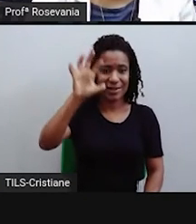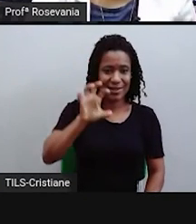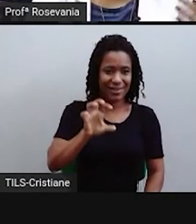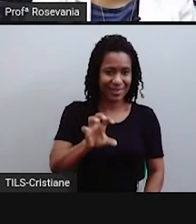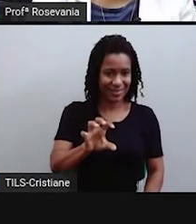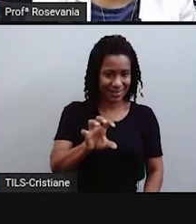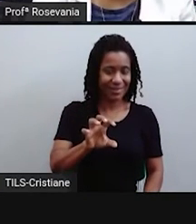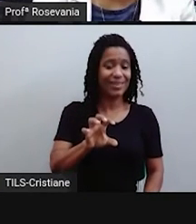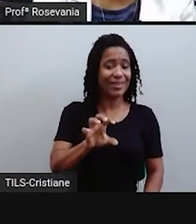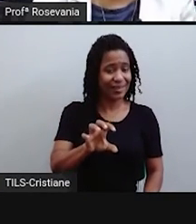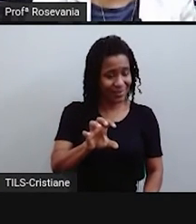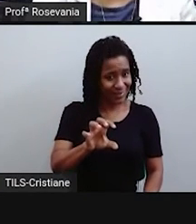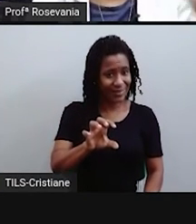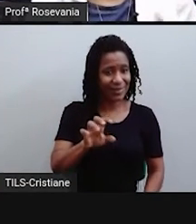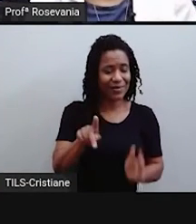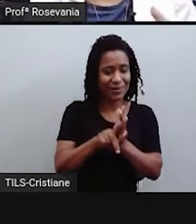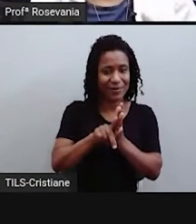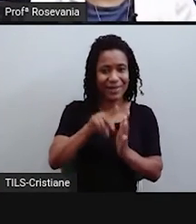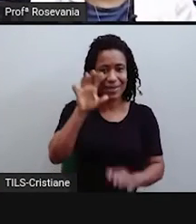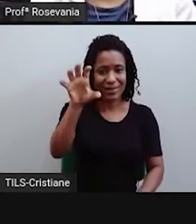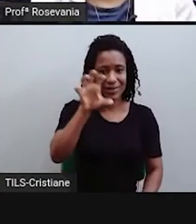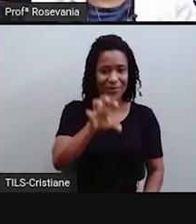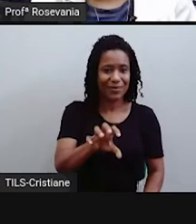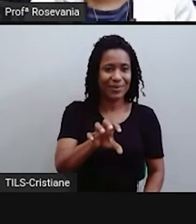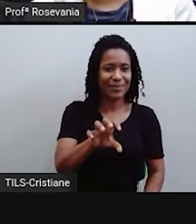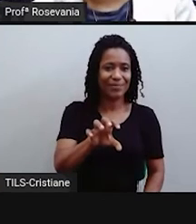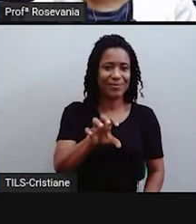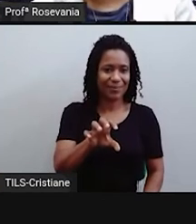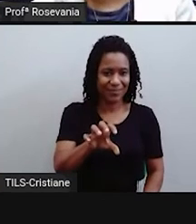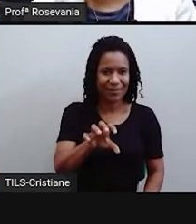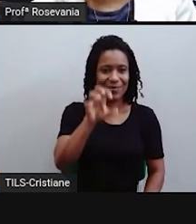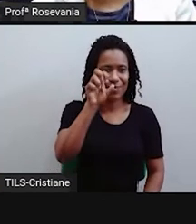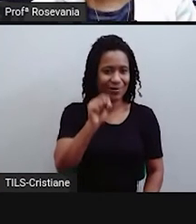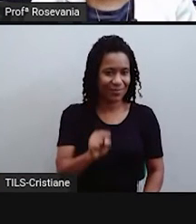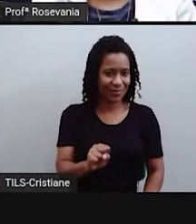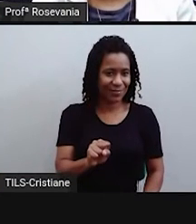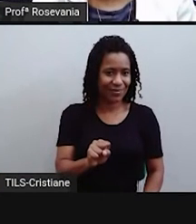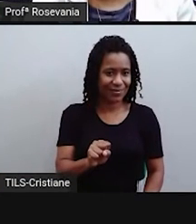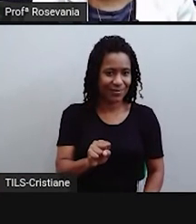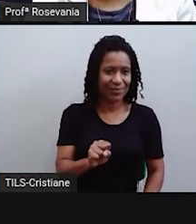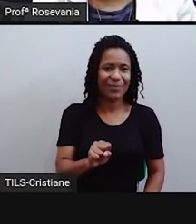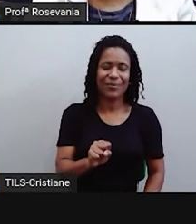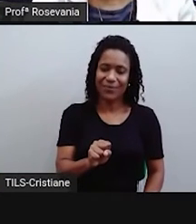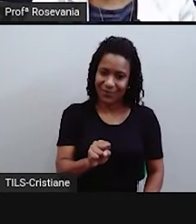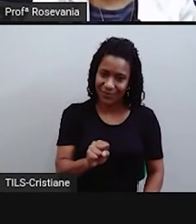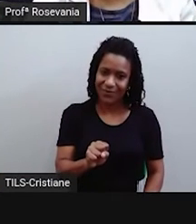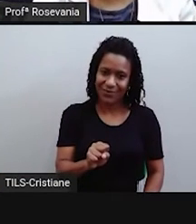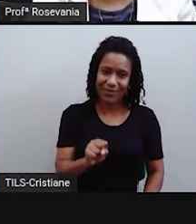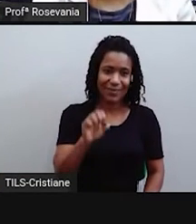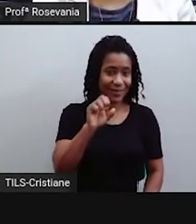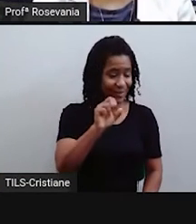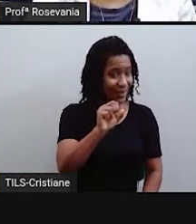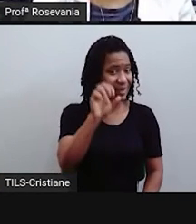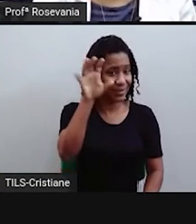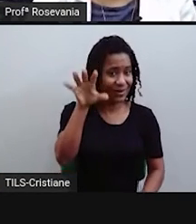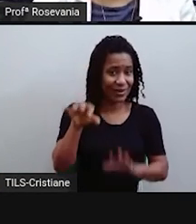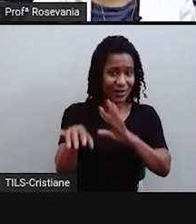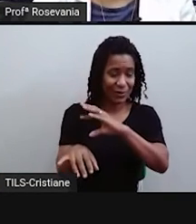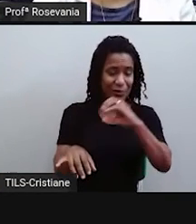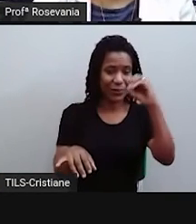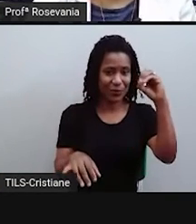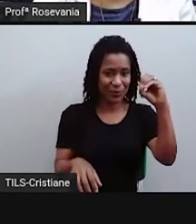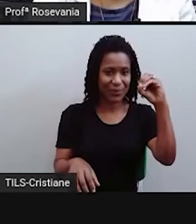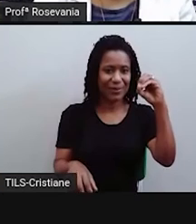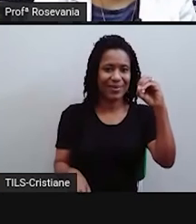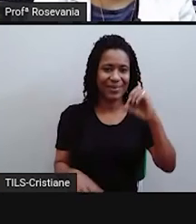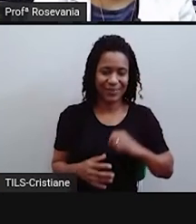pertencente à região Norte, e o sul do Mato Grosso pertencente à região, no caso, Centro-Sul. Então,